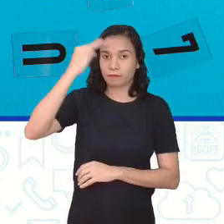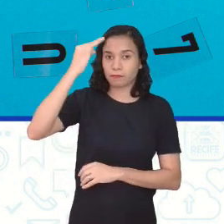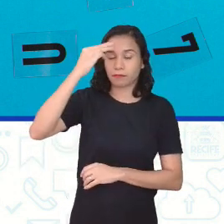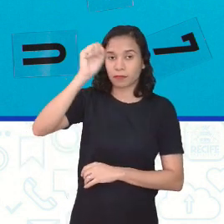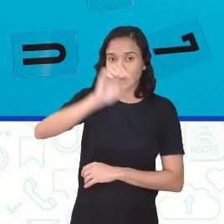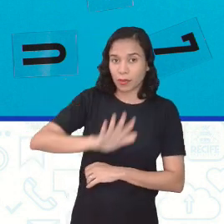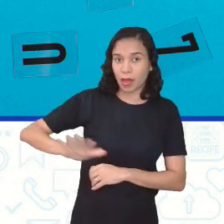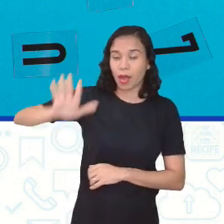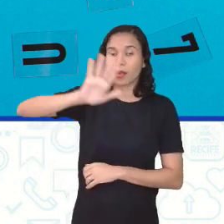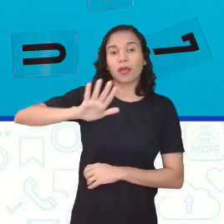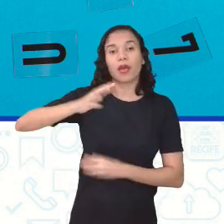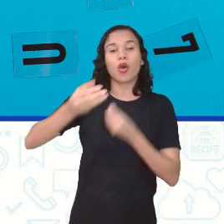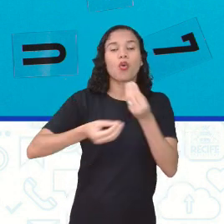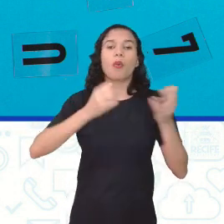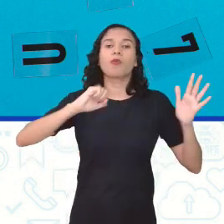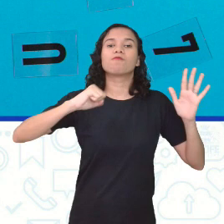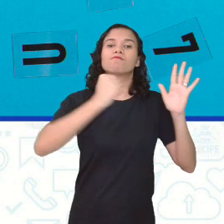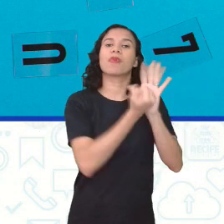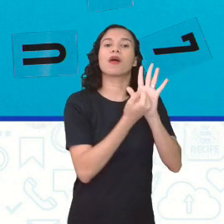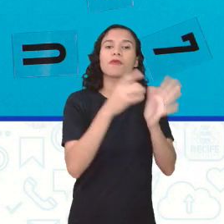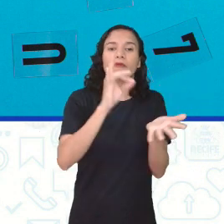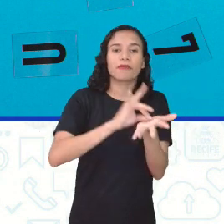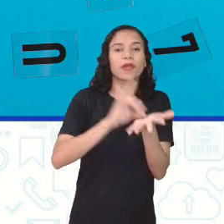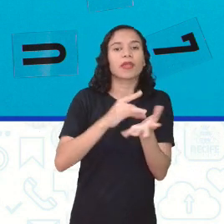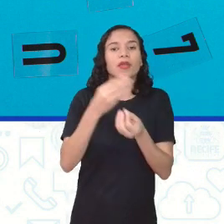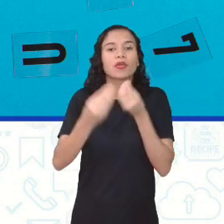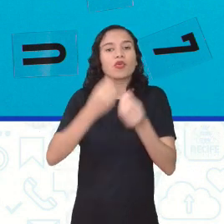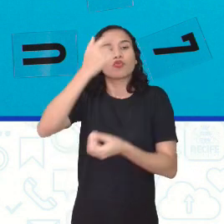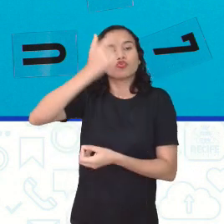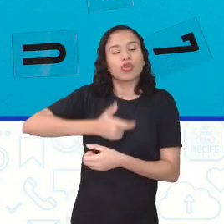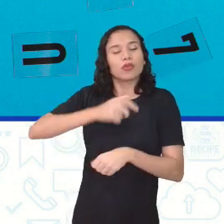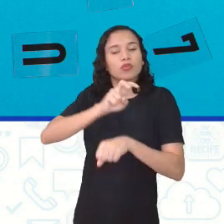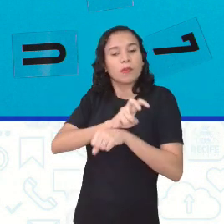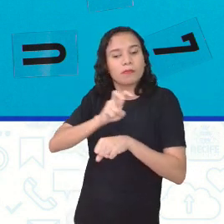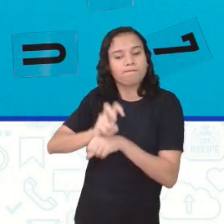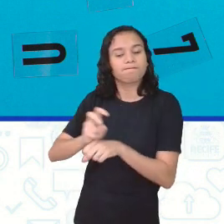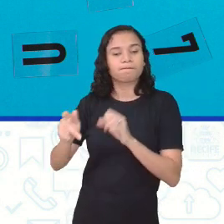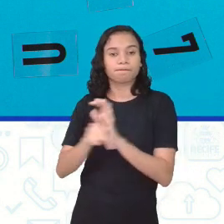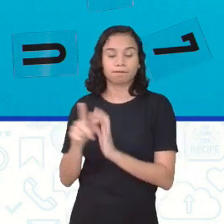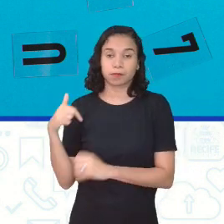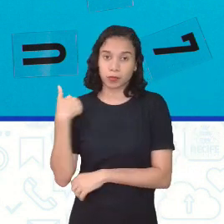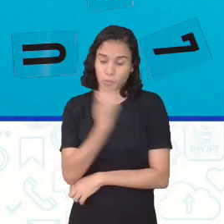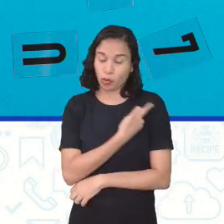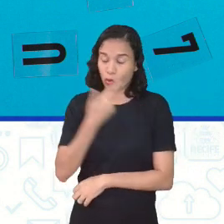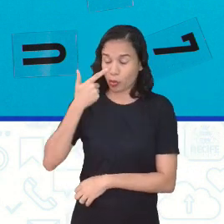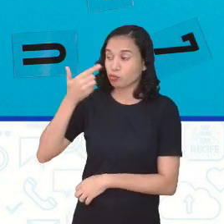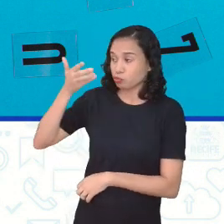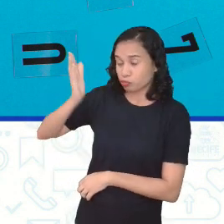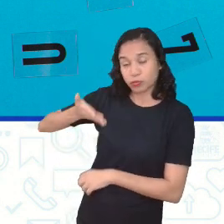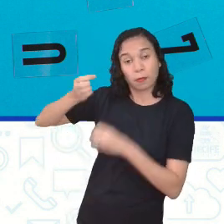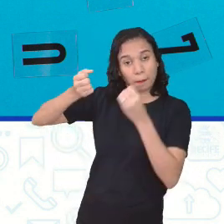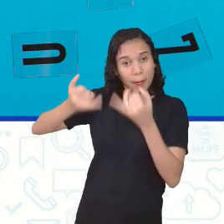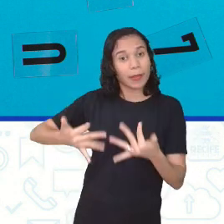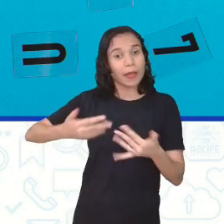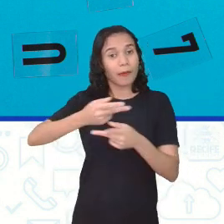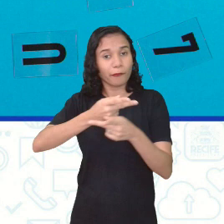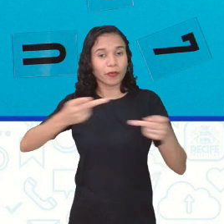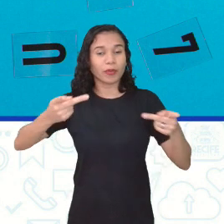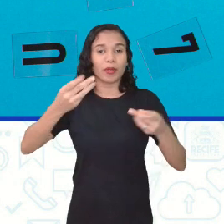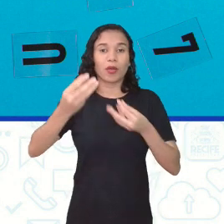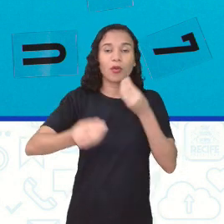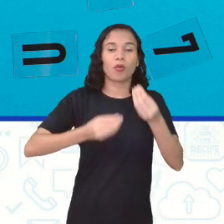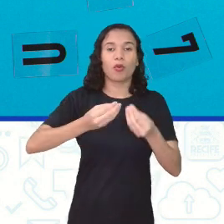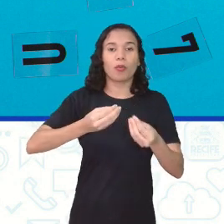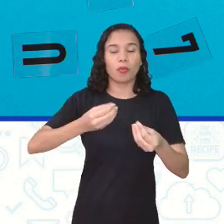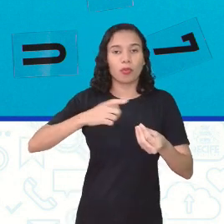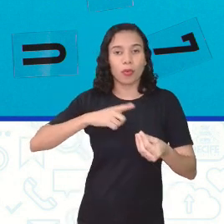oral como um patrimônio mesmo, como uma maneira de preservação. E eu já falei isso mais de uma vez, essa figura dos